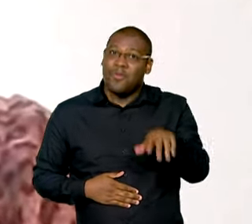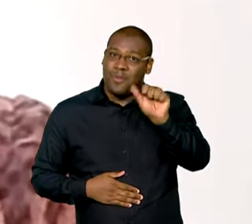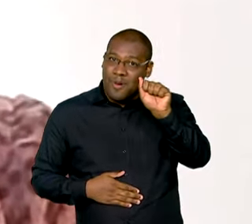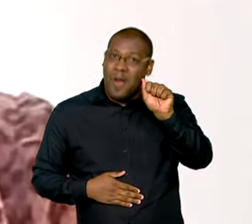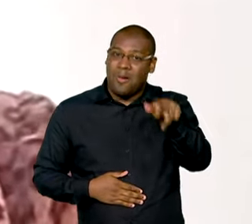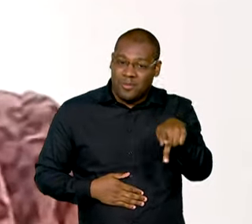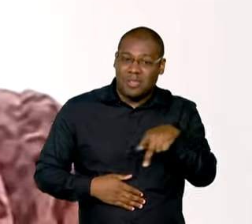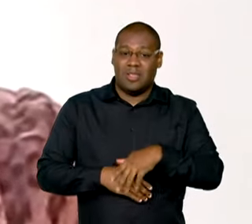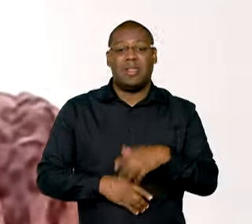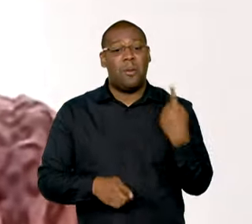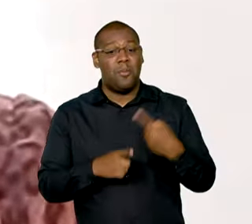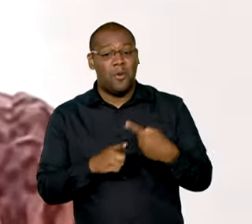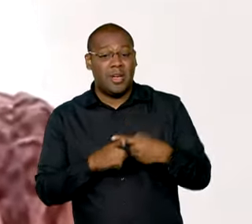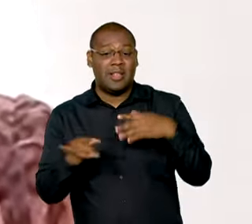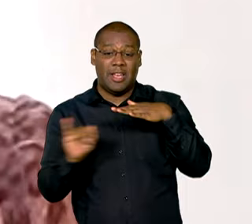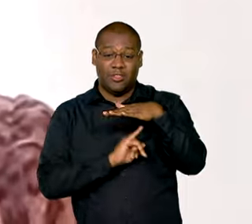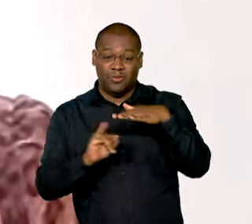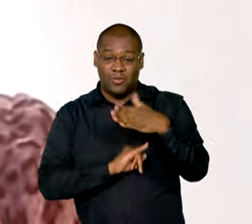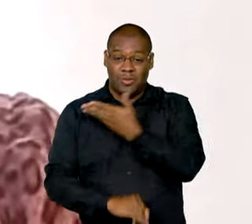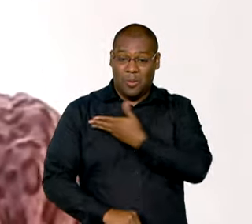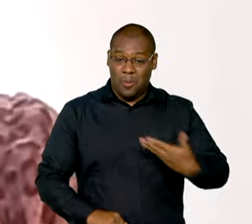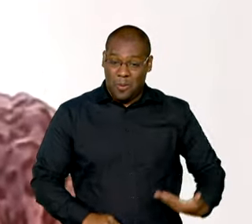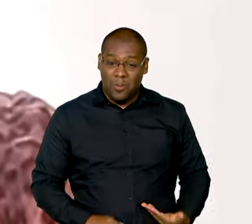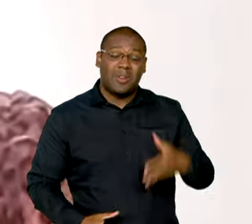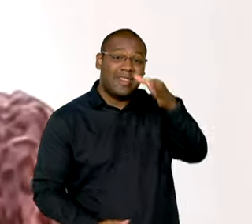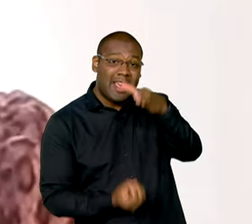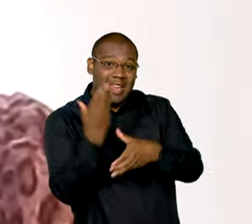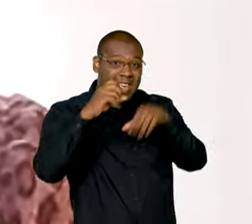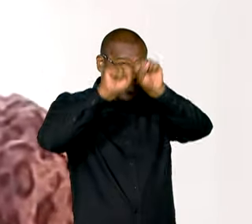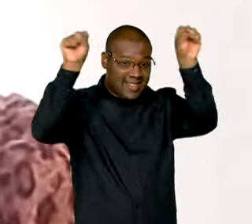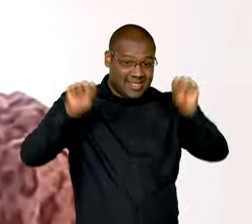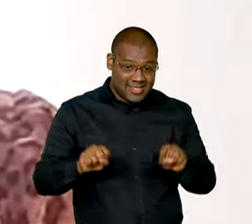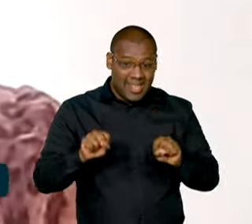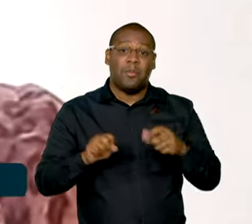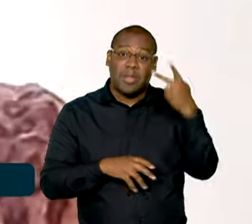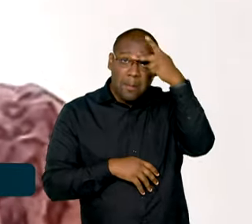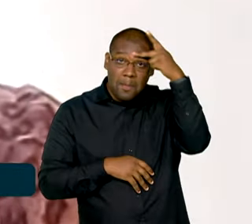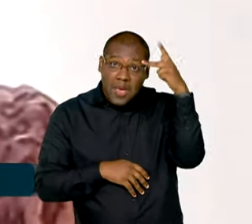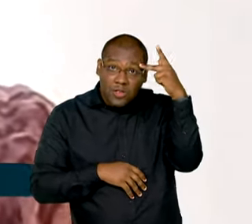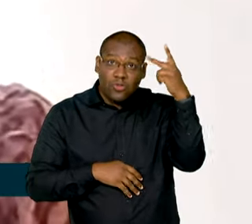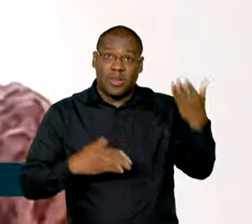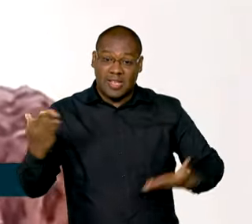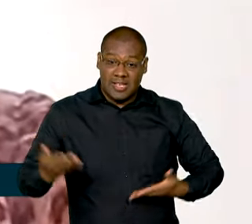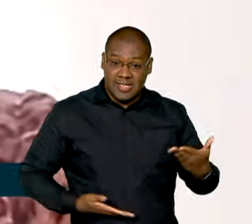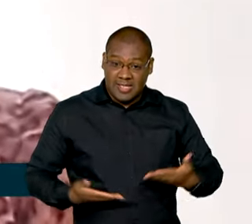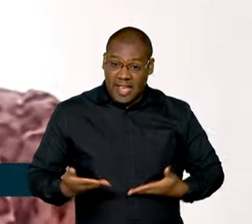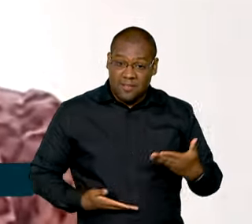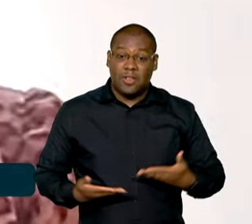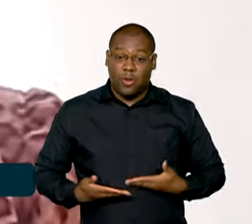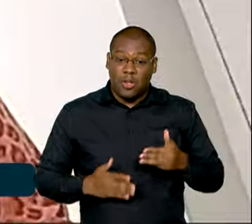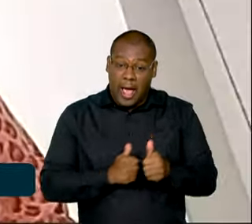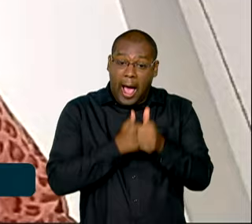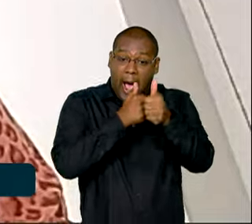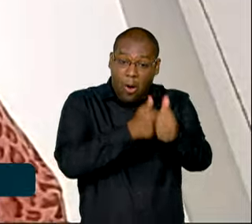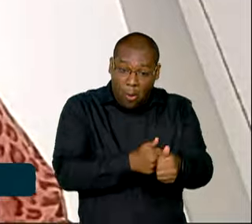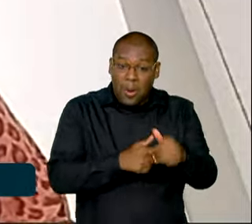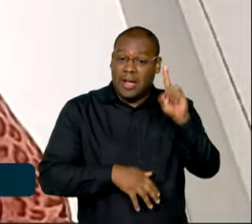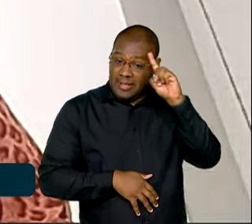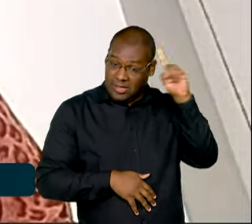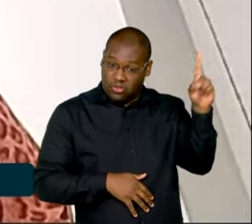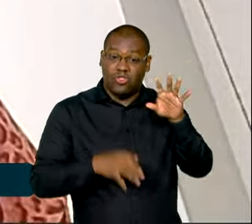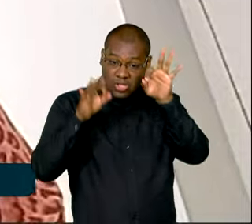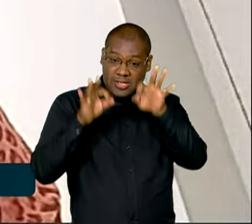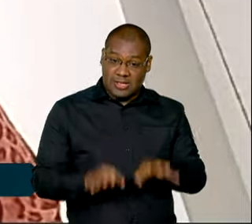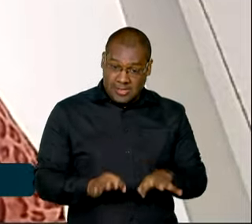o órgão onde atua criou um sistema que permite aos trabalhadores saber a data exata da aposentadoria. Aqui no meu